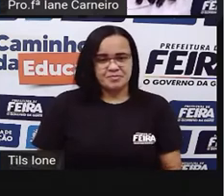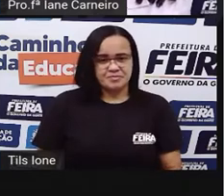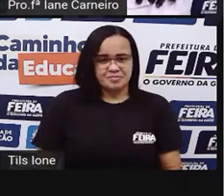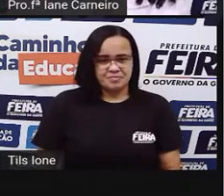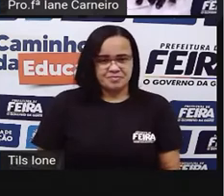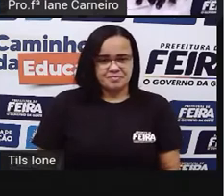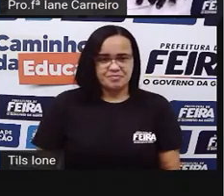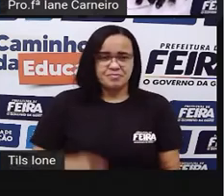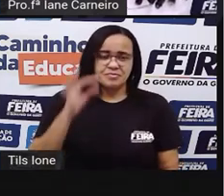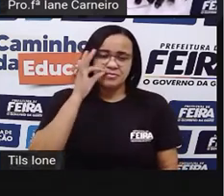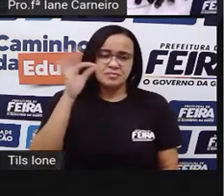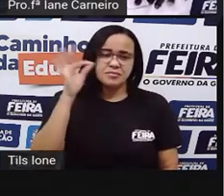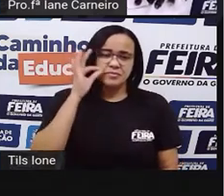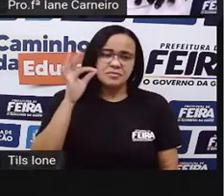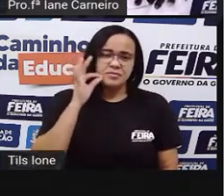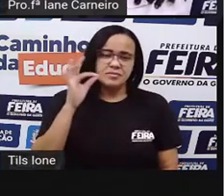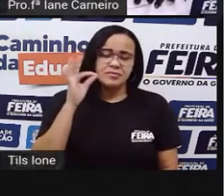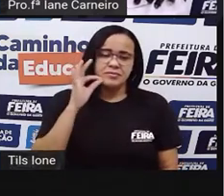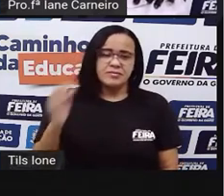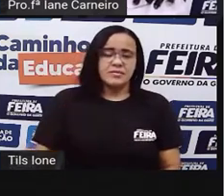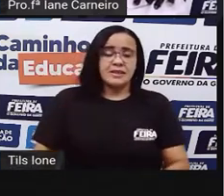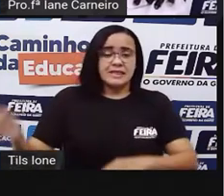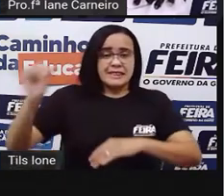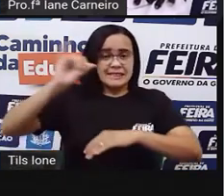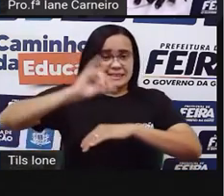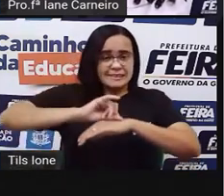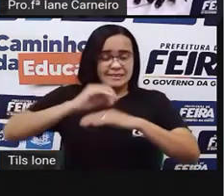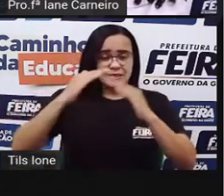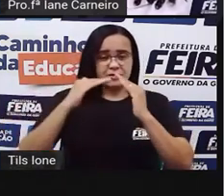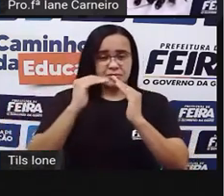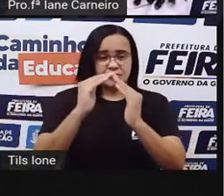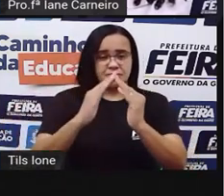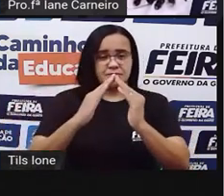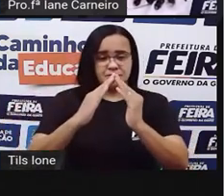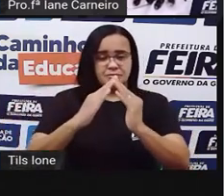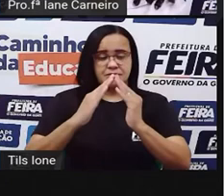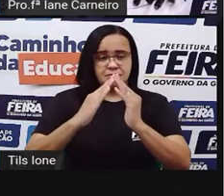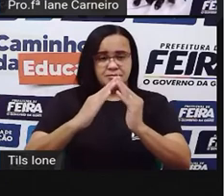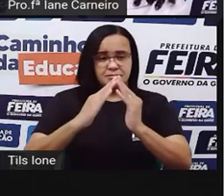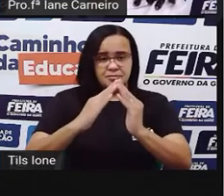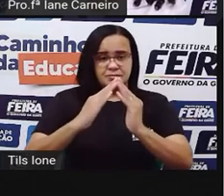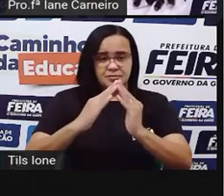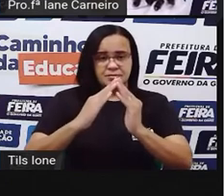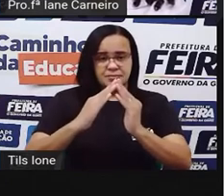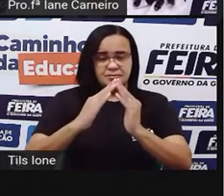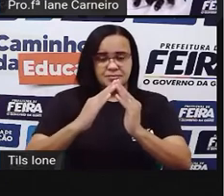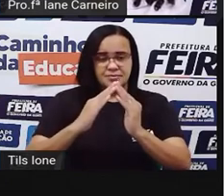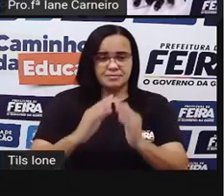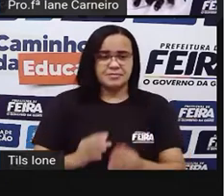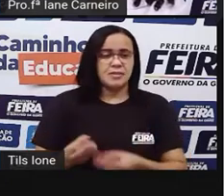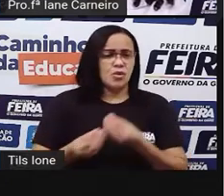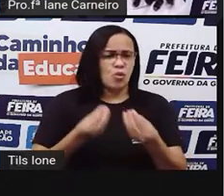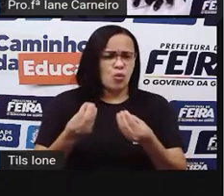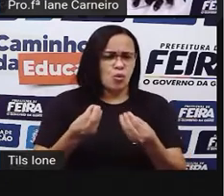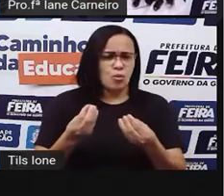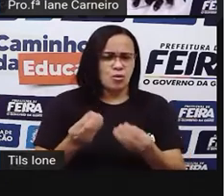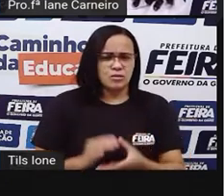gatinho em cima do telhado. Então, eu posso colocar o gatinho aqui?